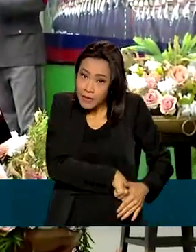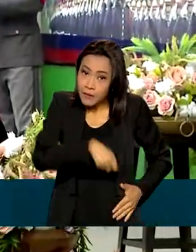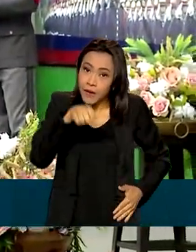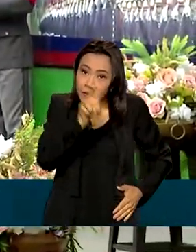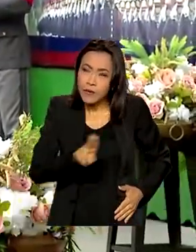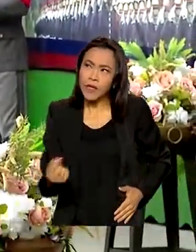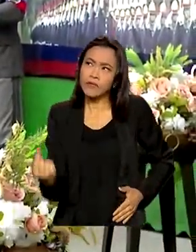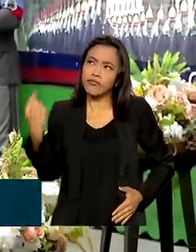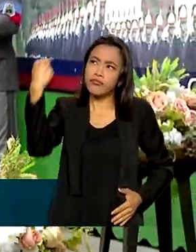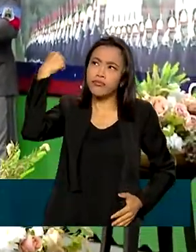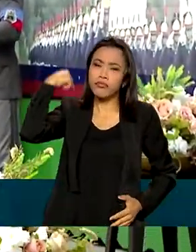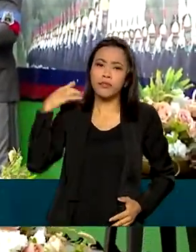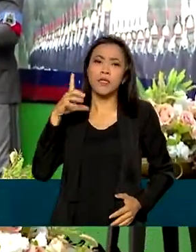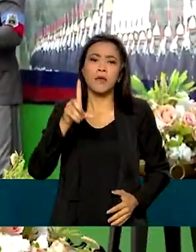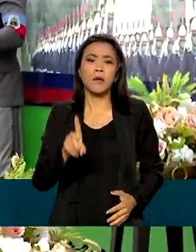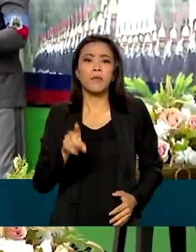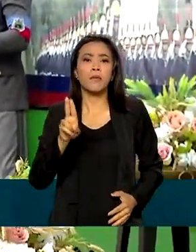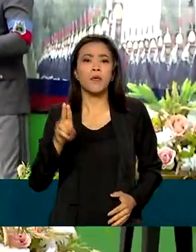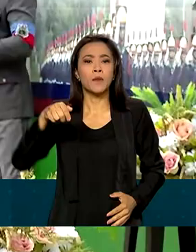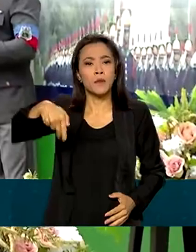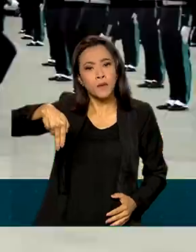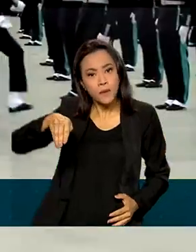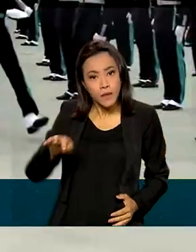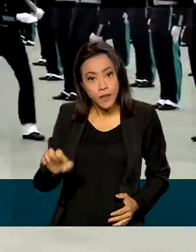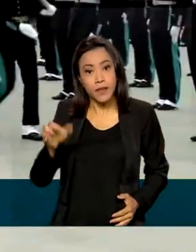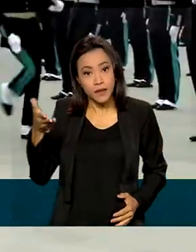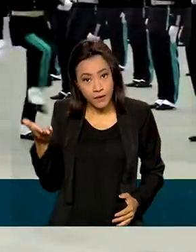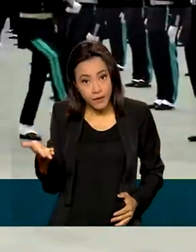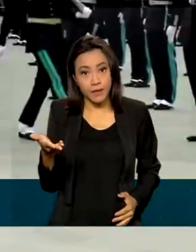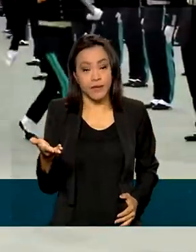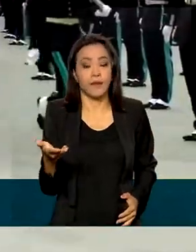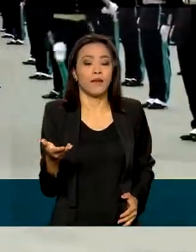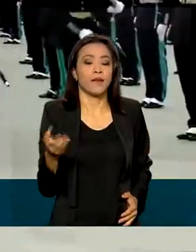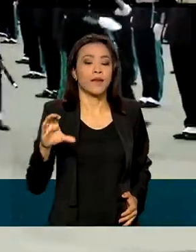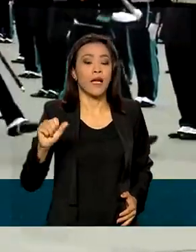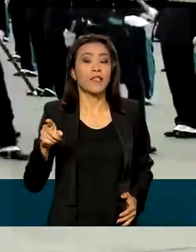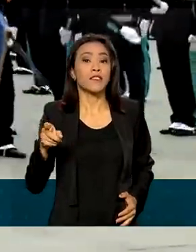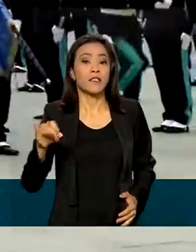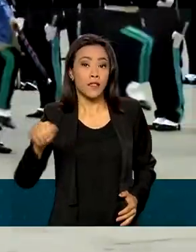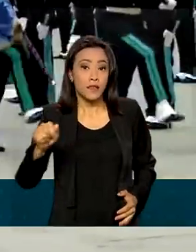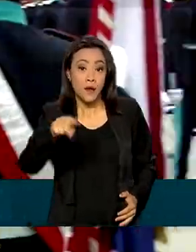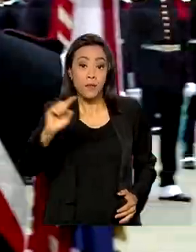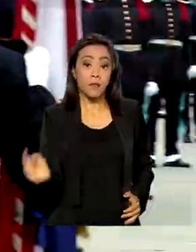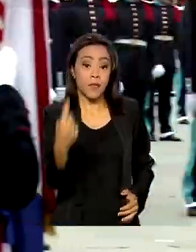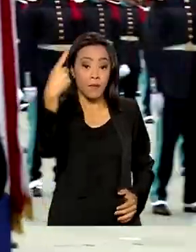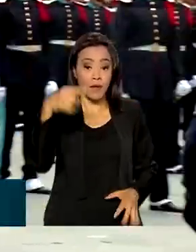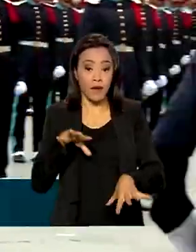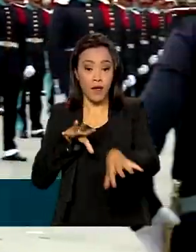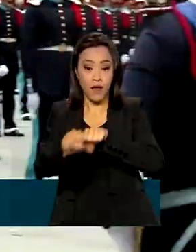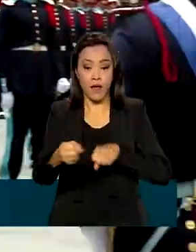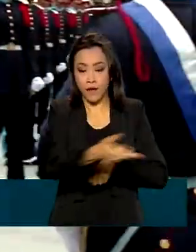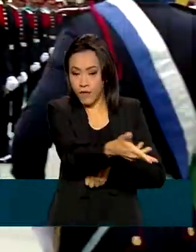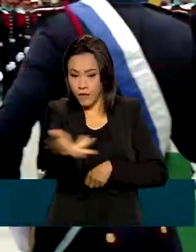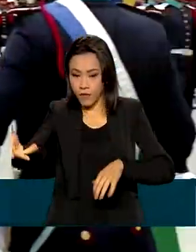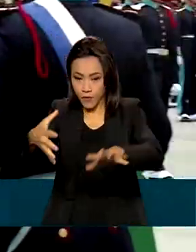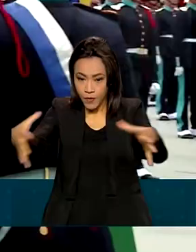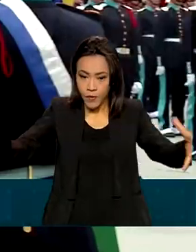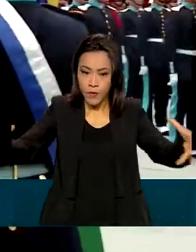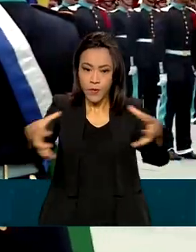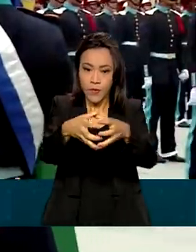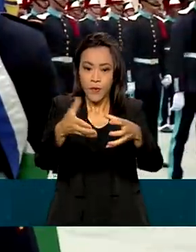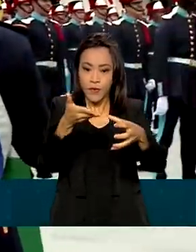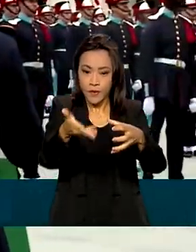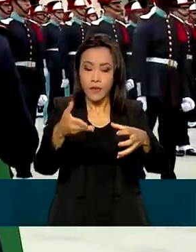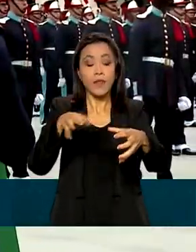Caxias, patrono do Exército Brasileiro, marca o primeiro ano da formação na Academia Militar das Agulhas